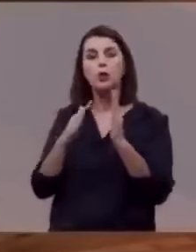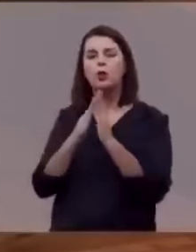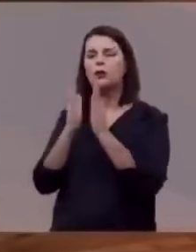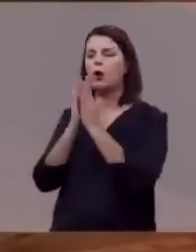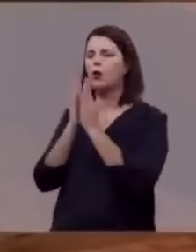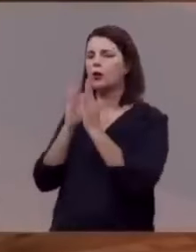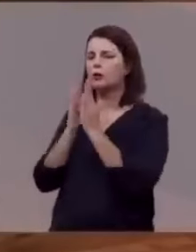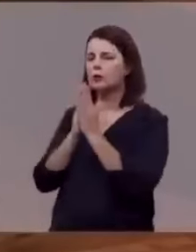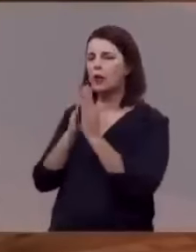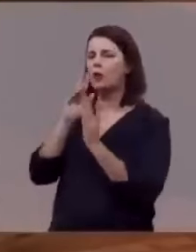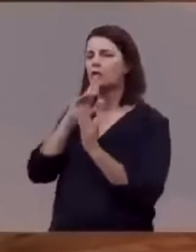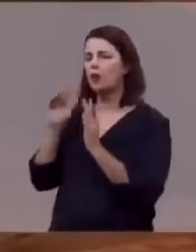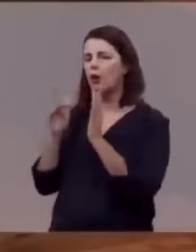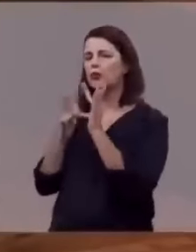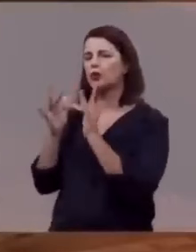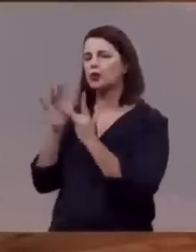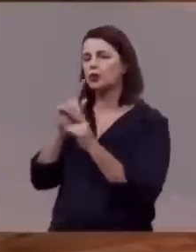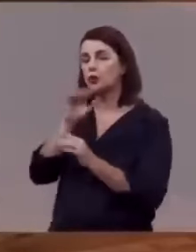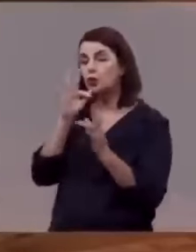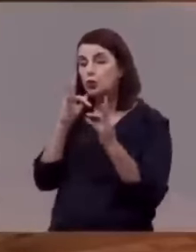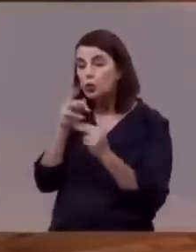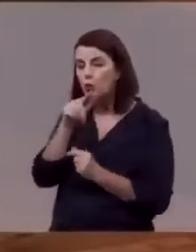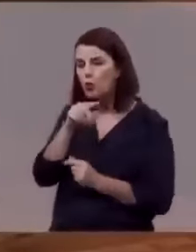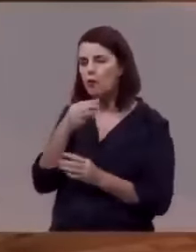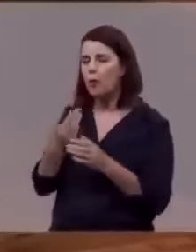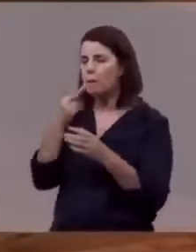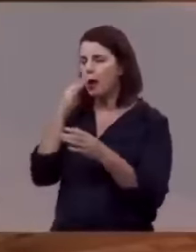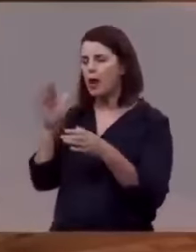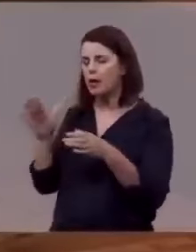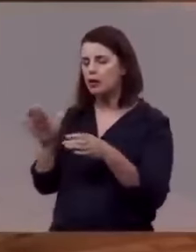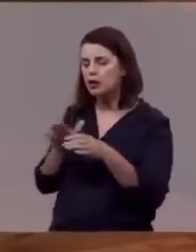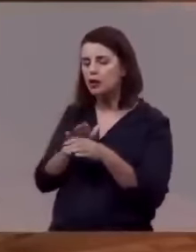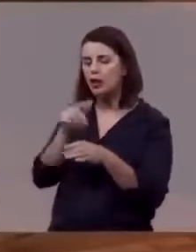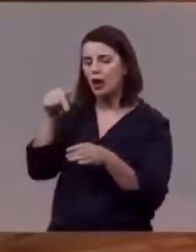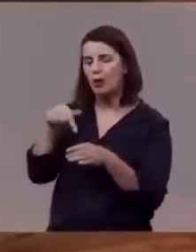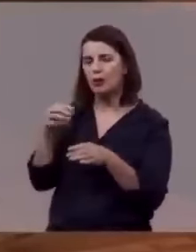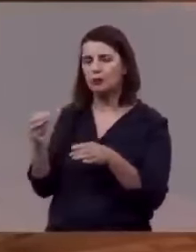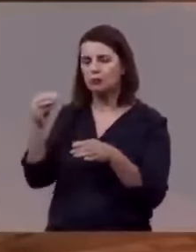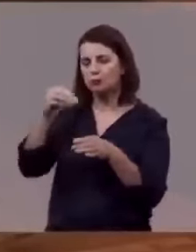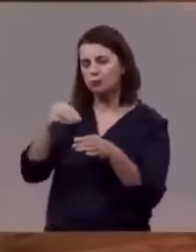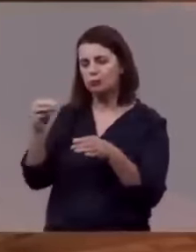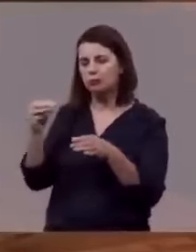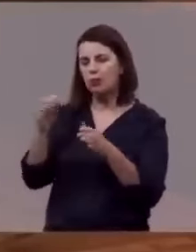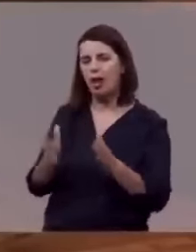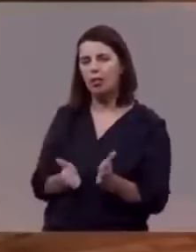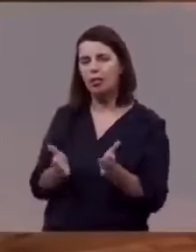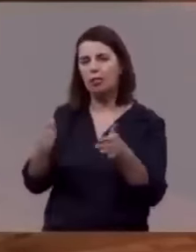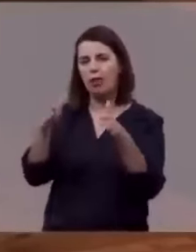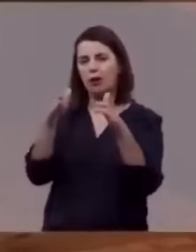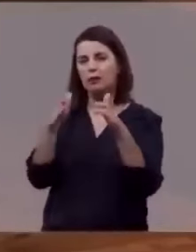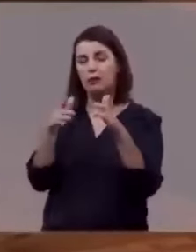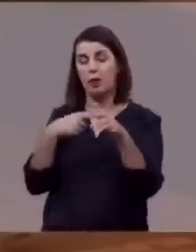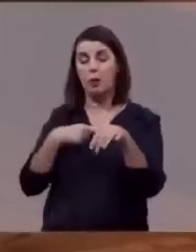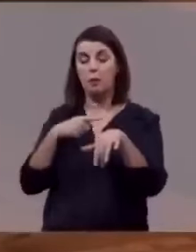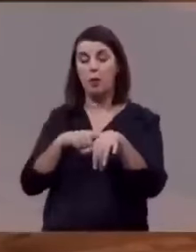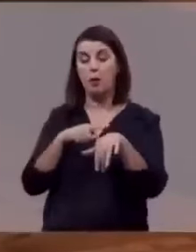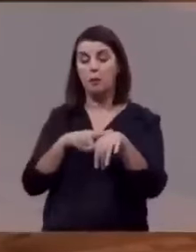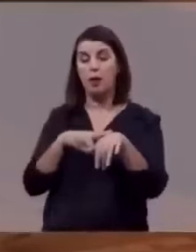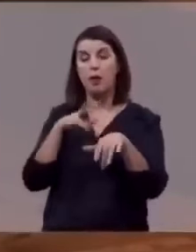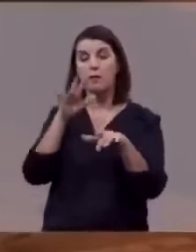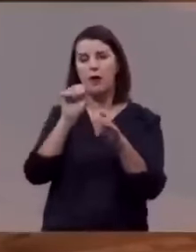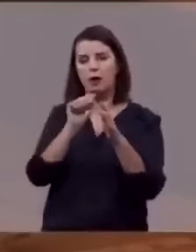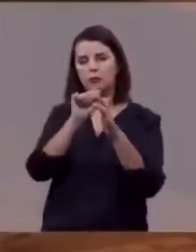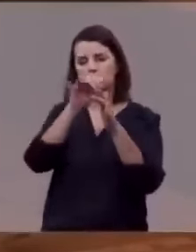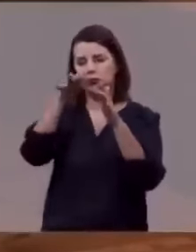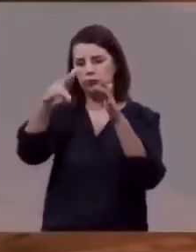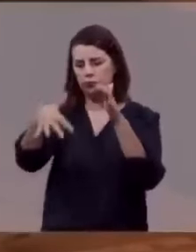em nome de Jesus Cristo, você vai enchendo esta taça. Haverá um momento em que esta taça há